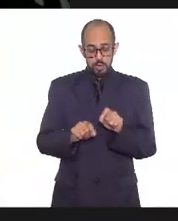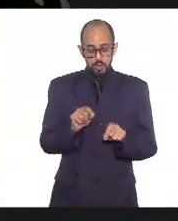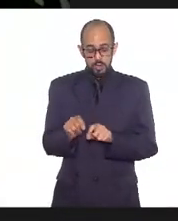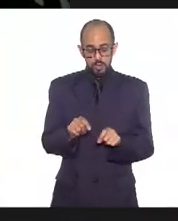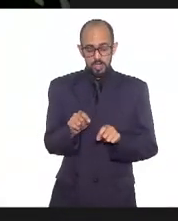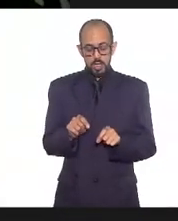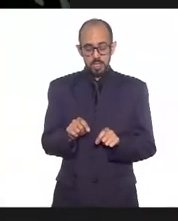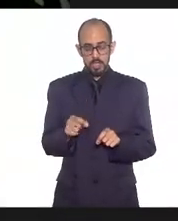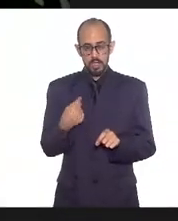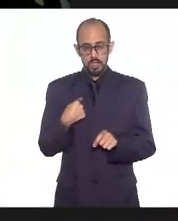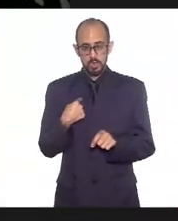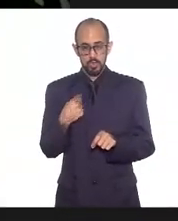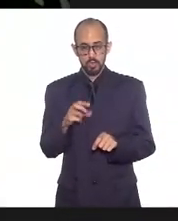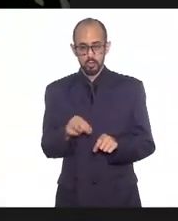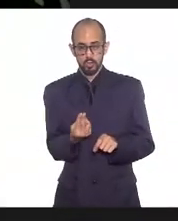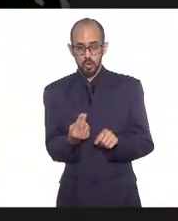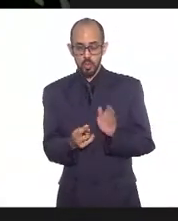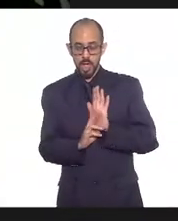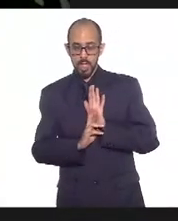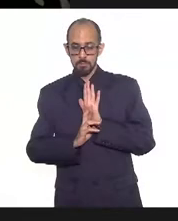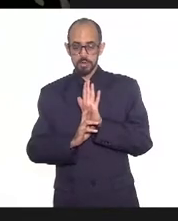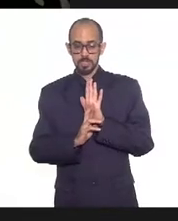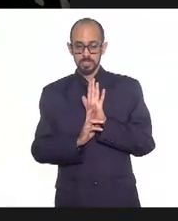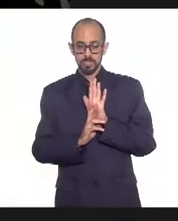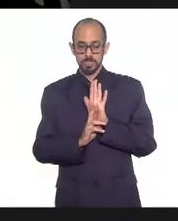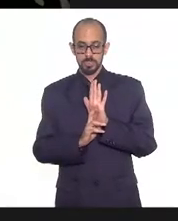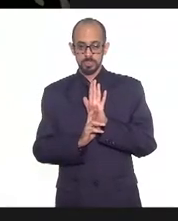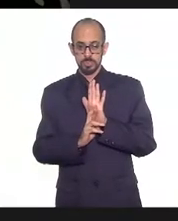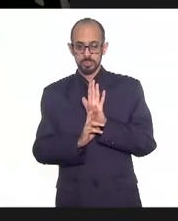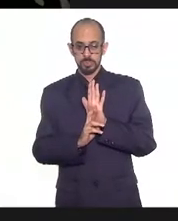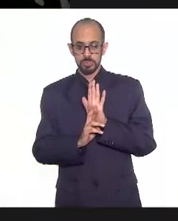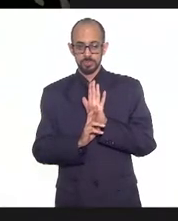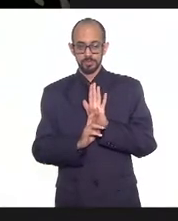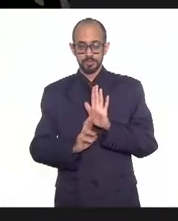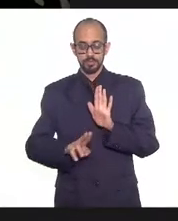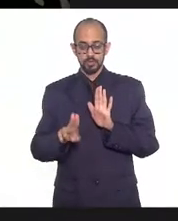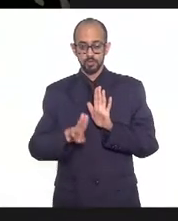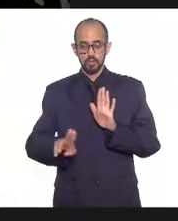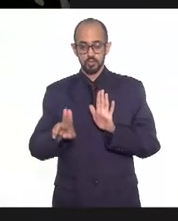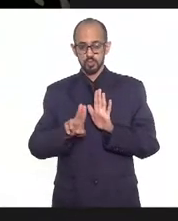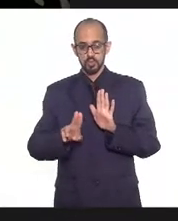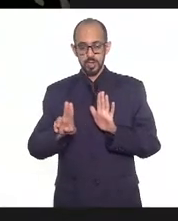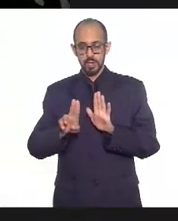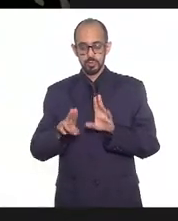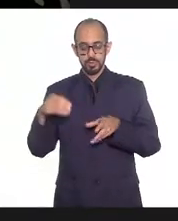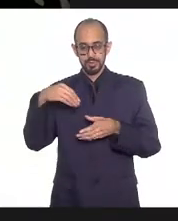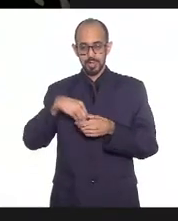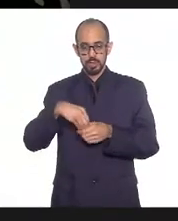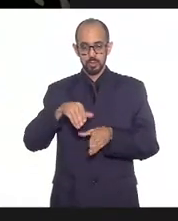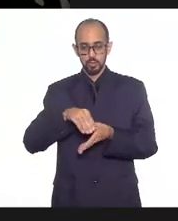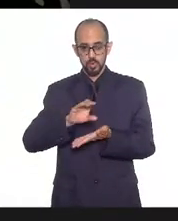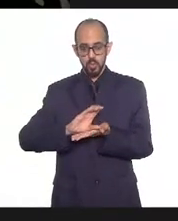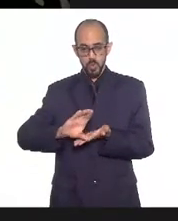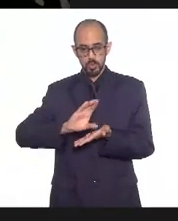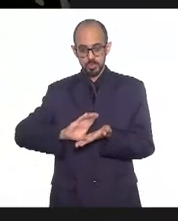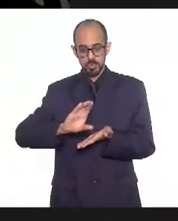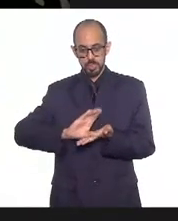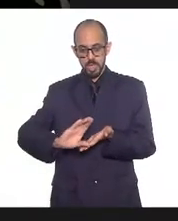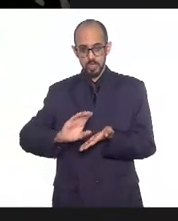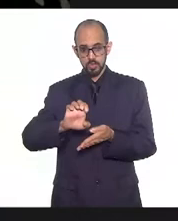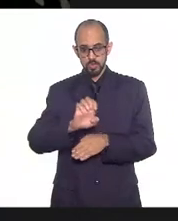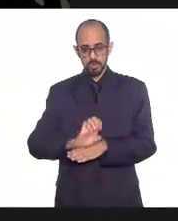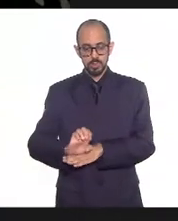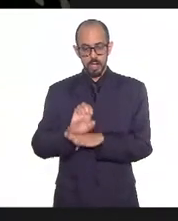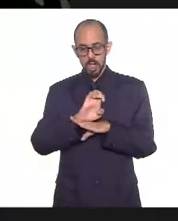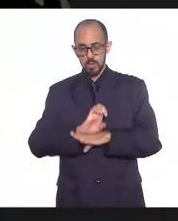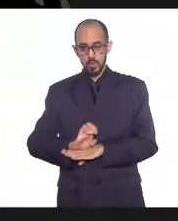faço parte, sou representante do segmento de usuários dentro do Conselho Estadual